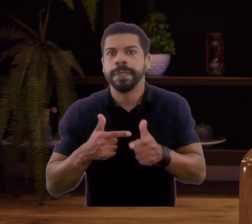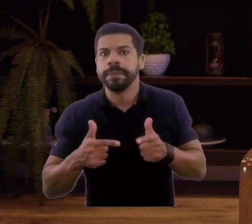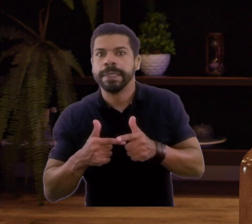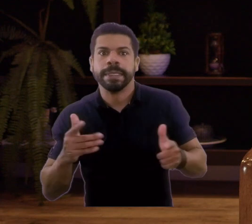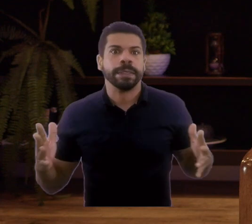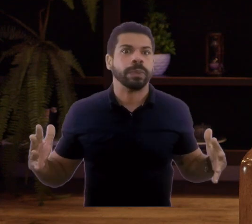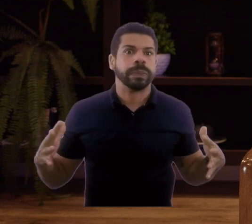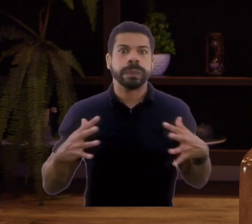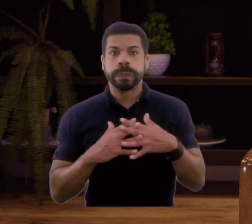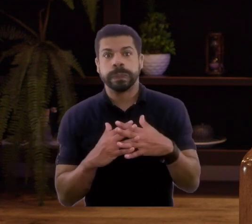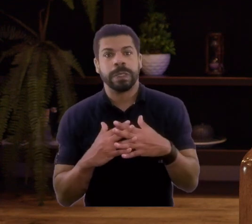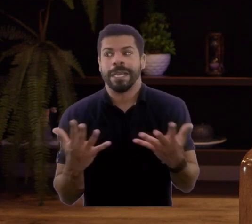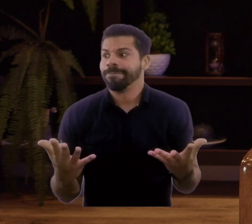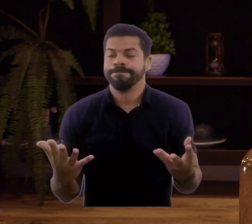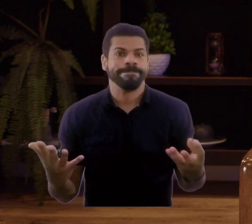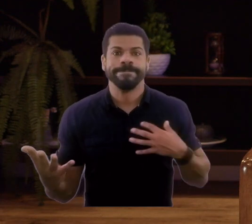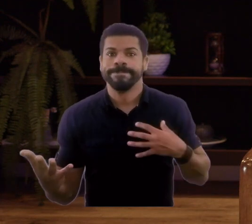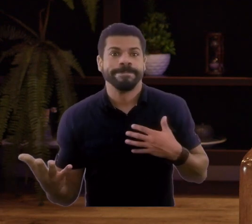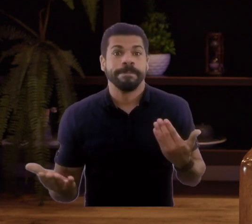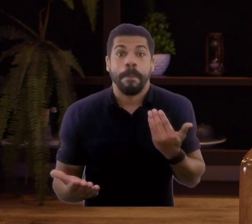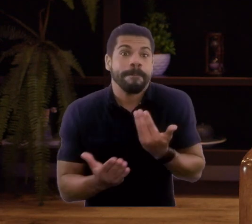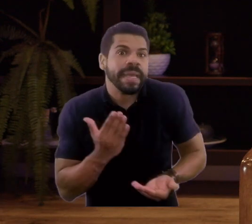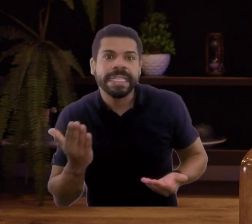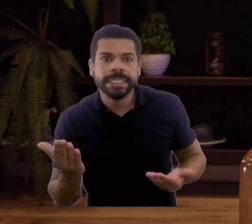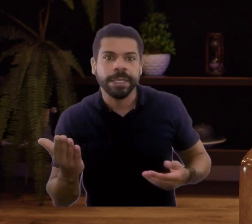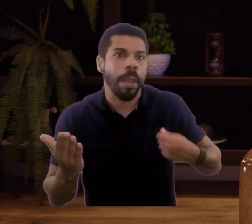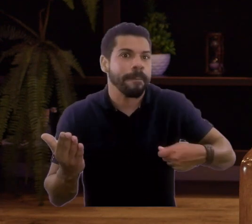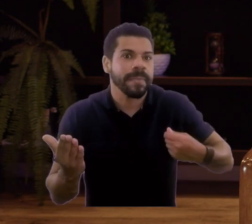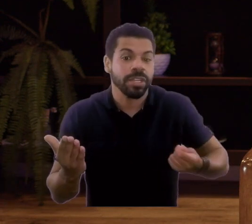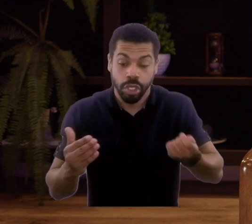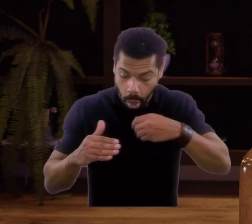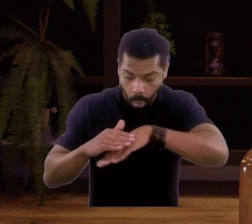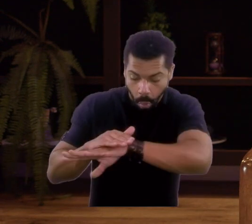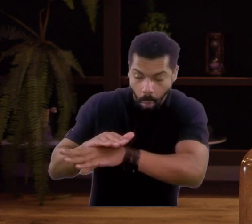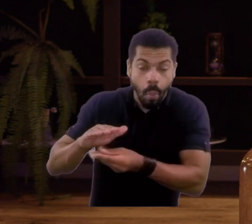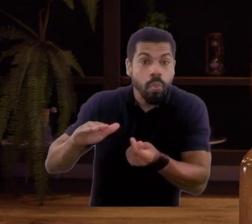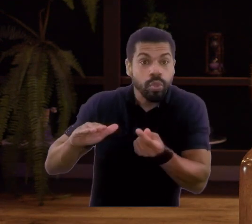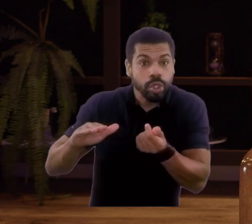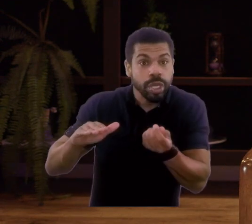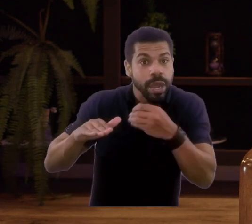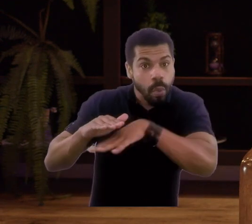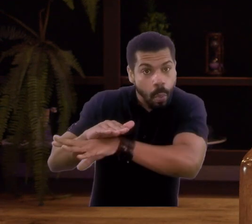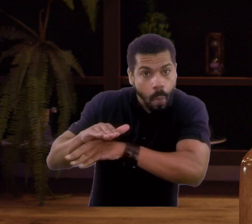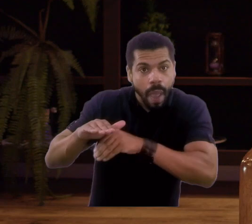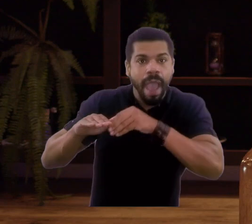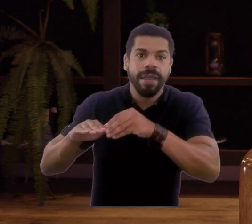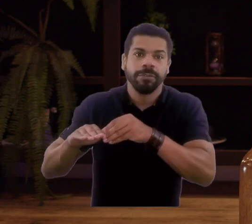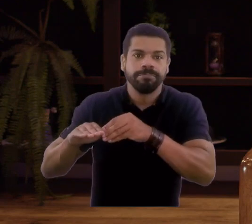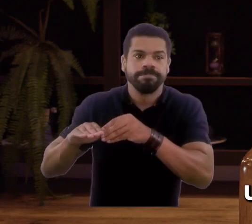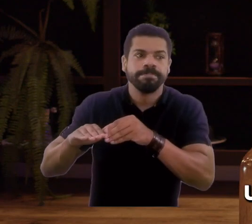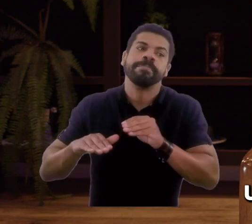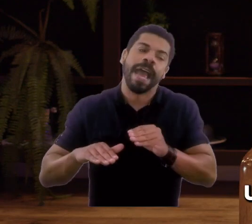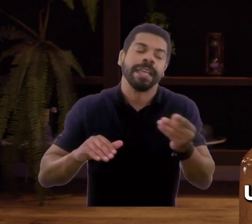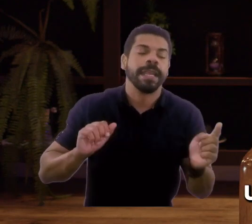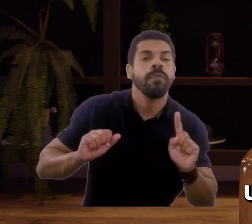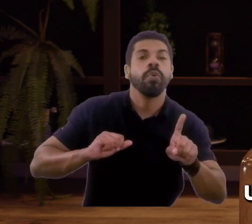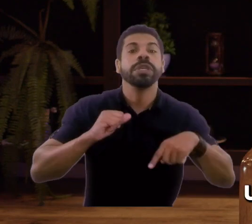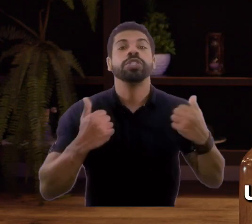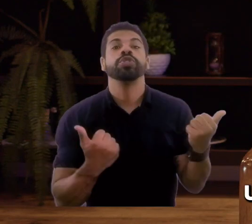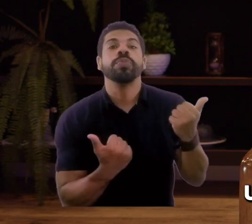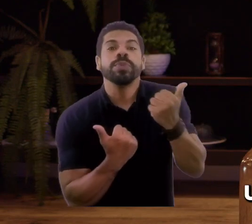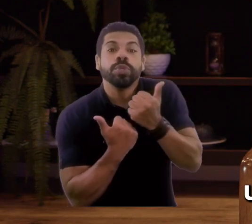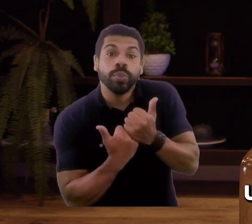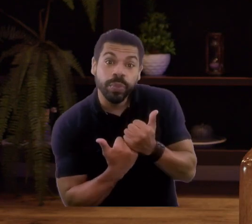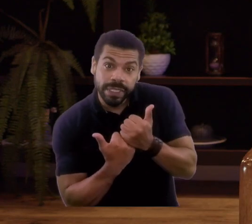perda de renda momentânea. O você faz? Puxa vida, o eu faço? Ah, eu tenho minha reserva de emergência, então vou conseguir usá-la para